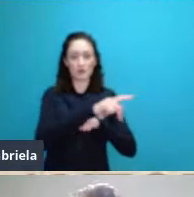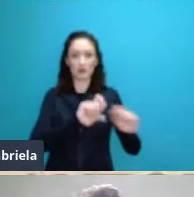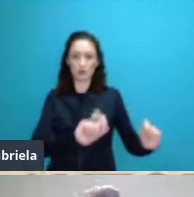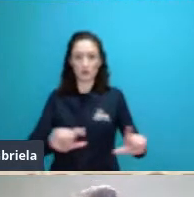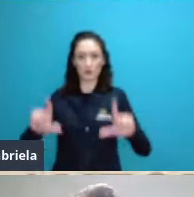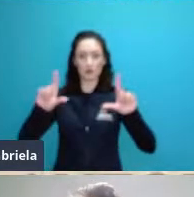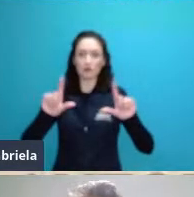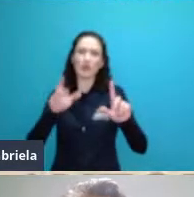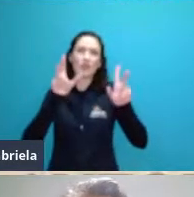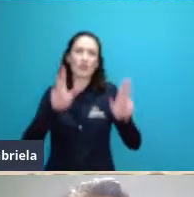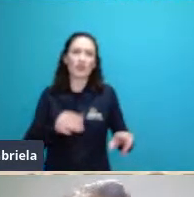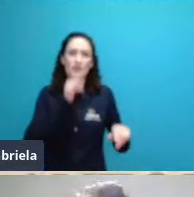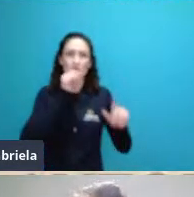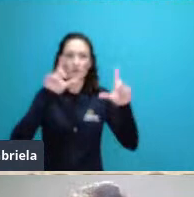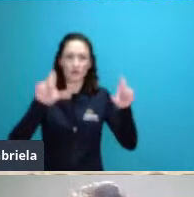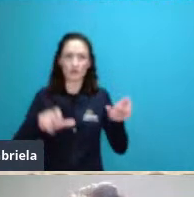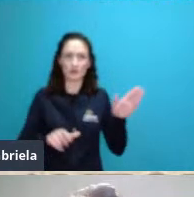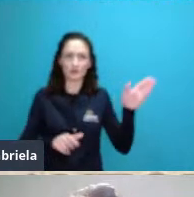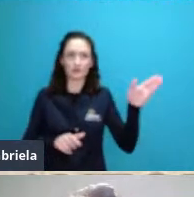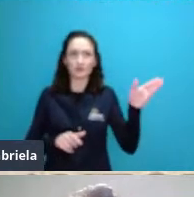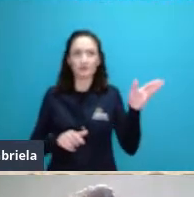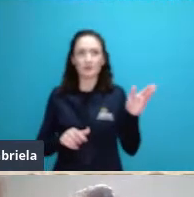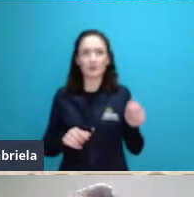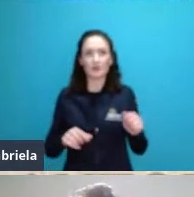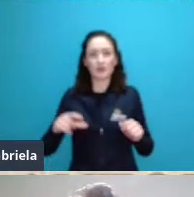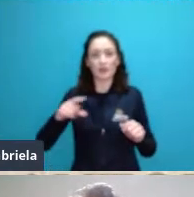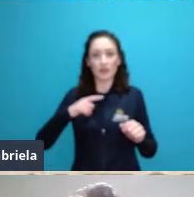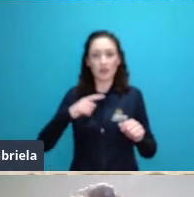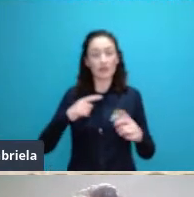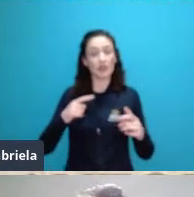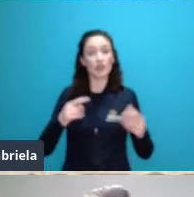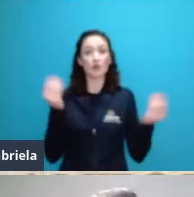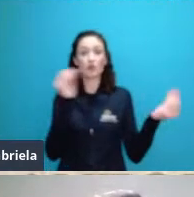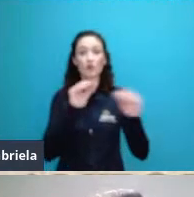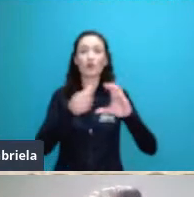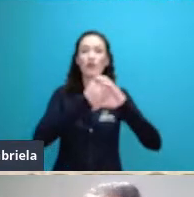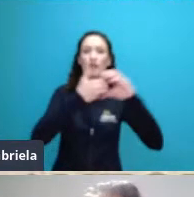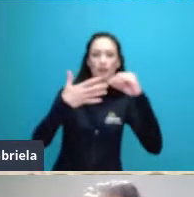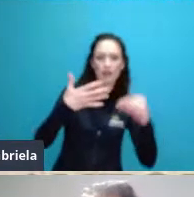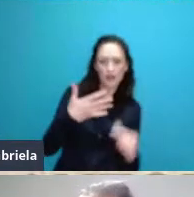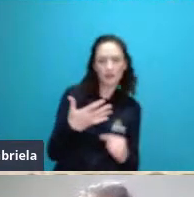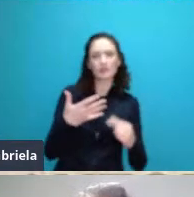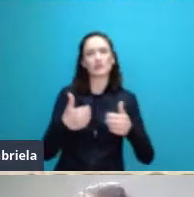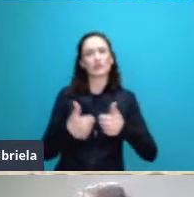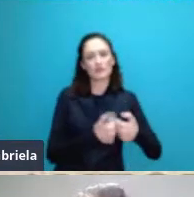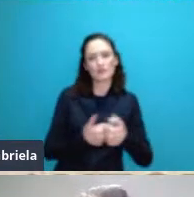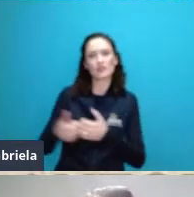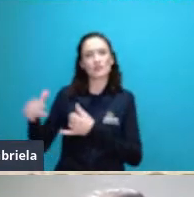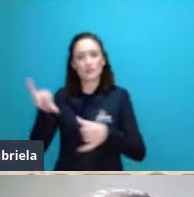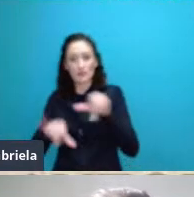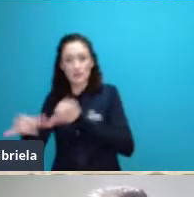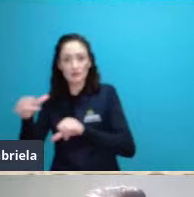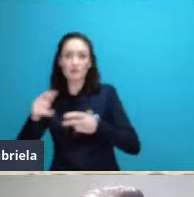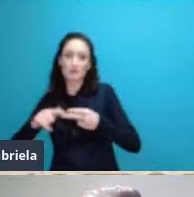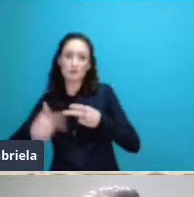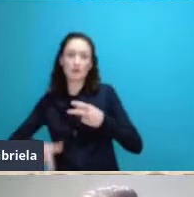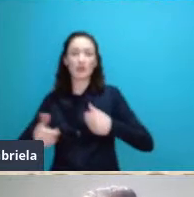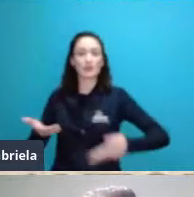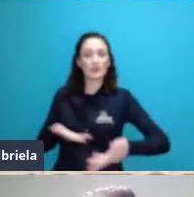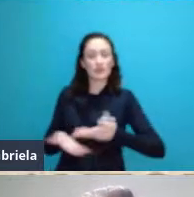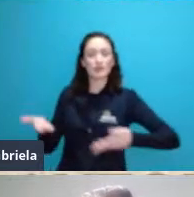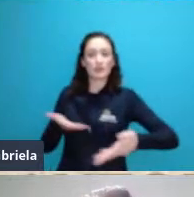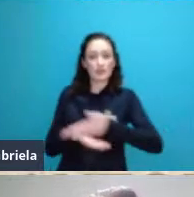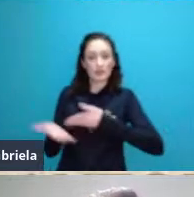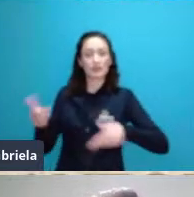vivo os seres vivos e o ambiente com suas características fisico-químicas e as inter-relações entre ambos e o ecossistema como